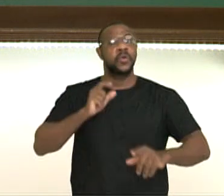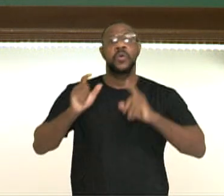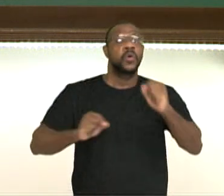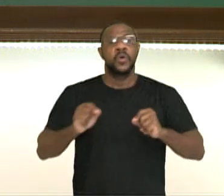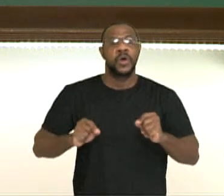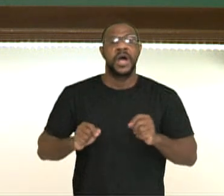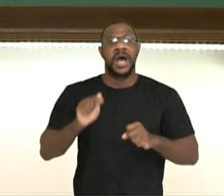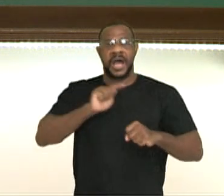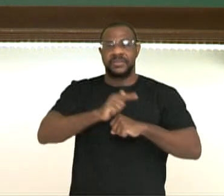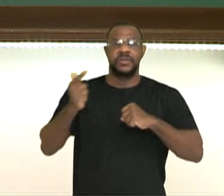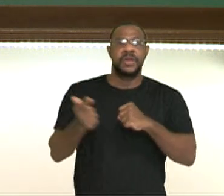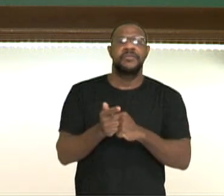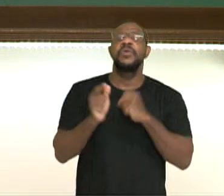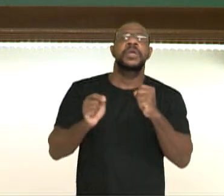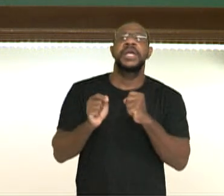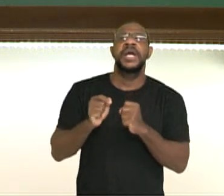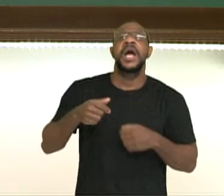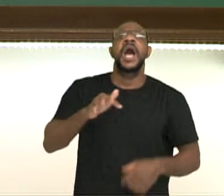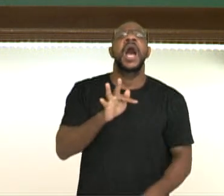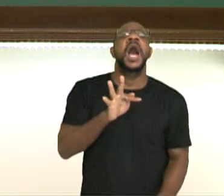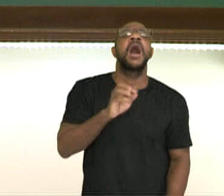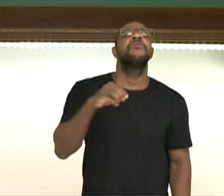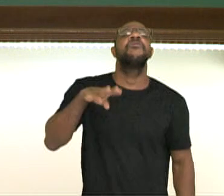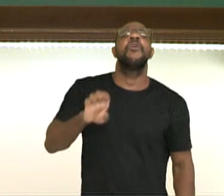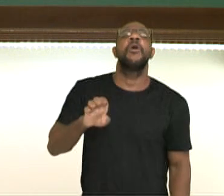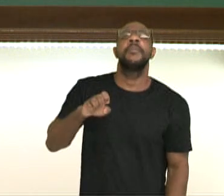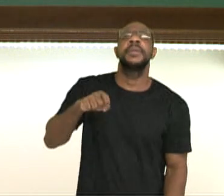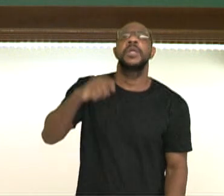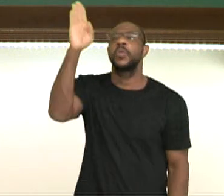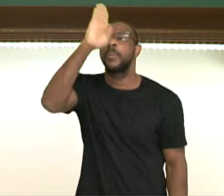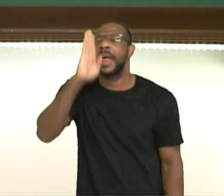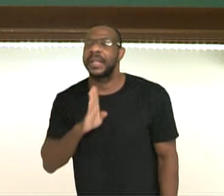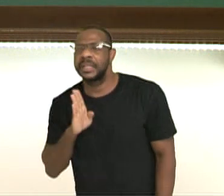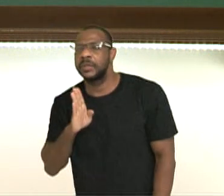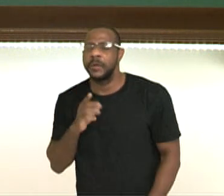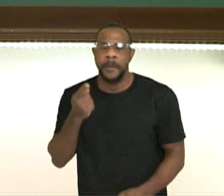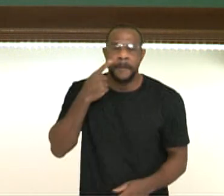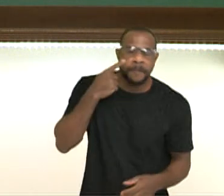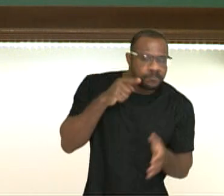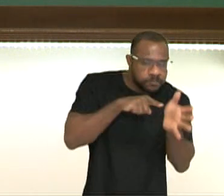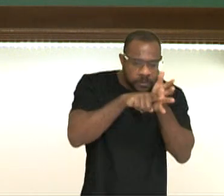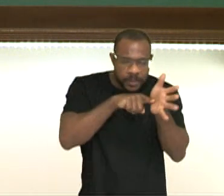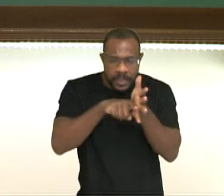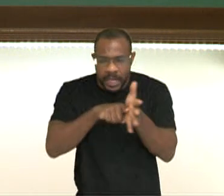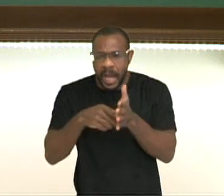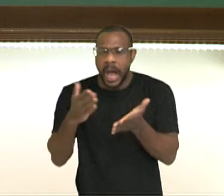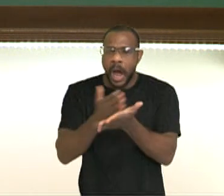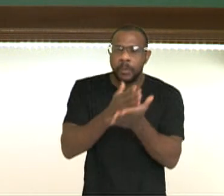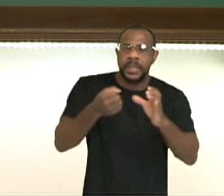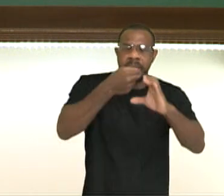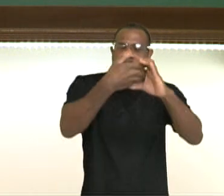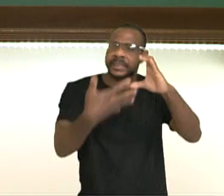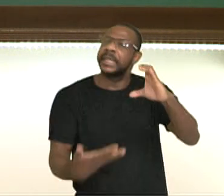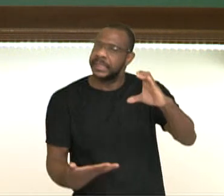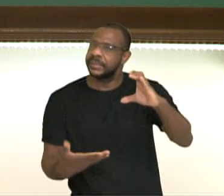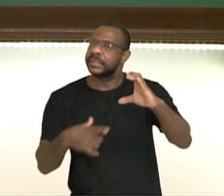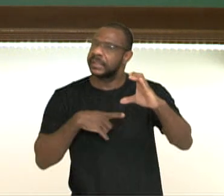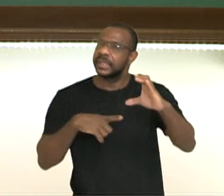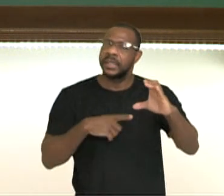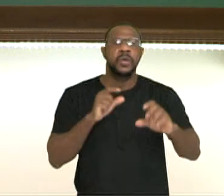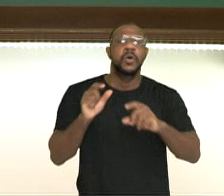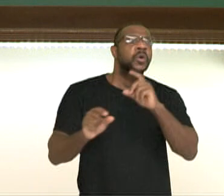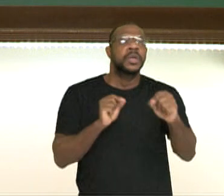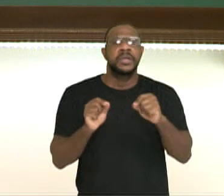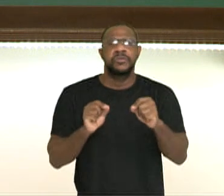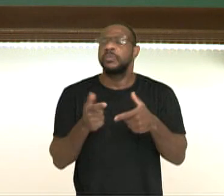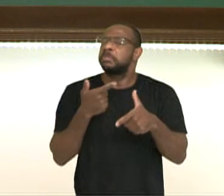geografia da fome no Brasil. Analisar algumas características do ponto de vista de um senso